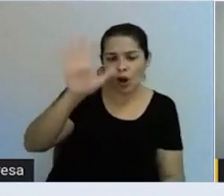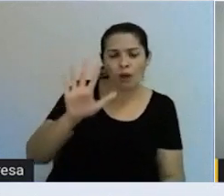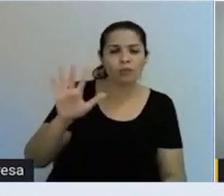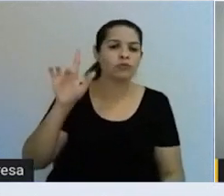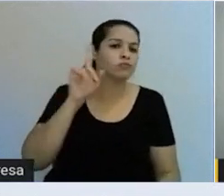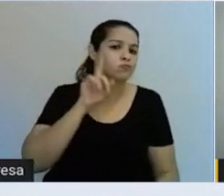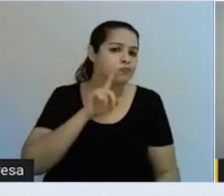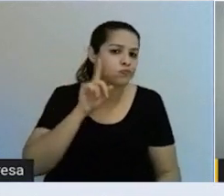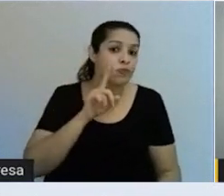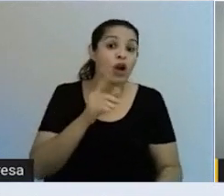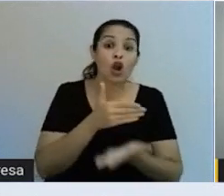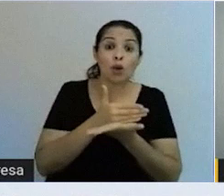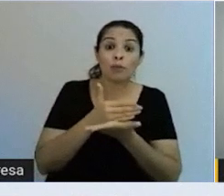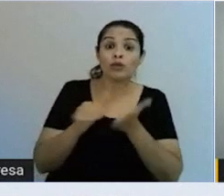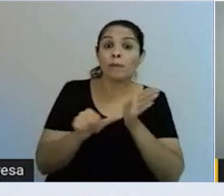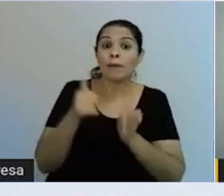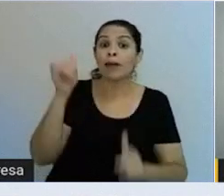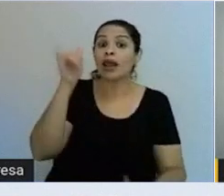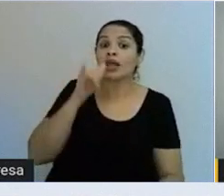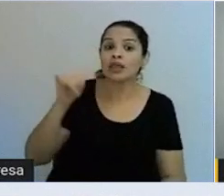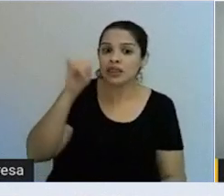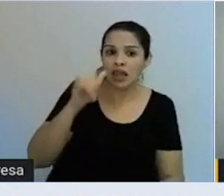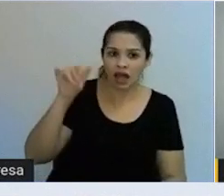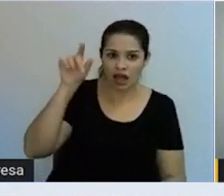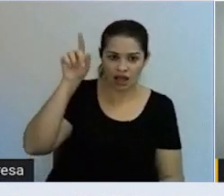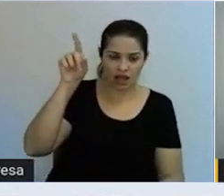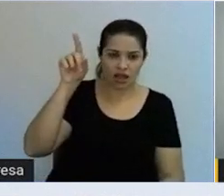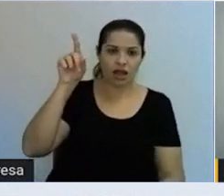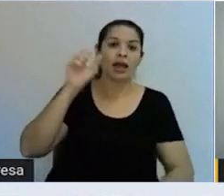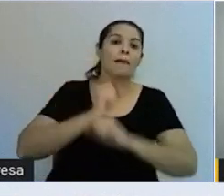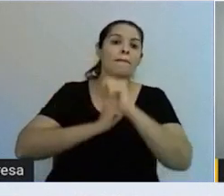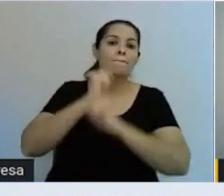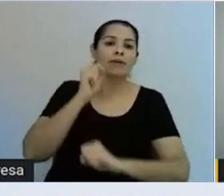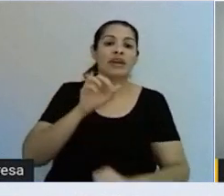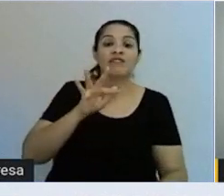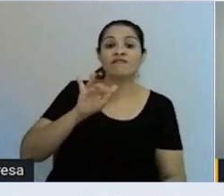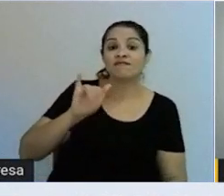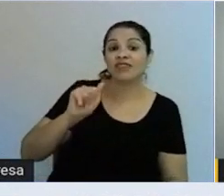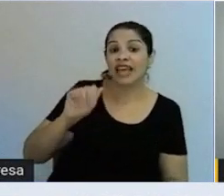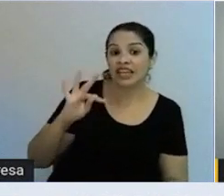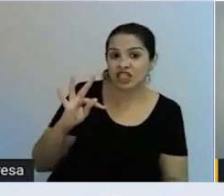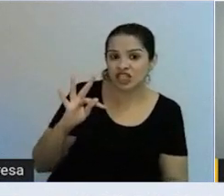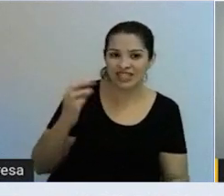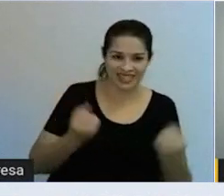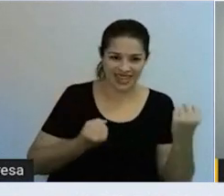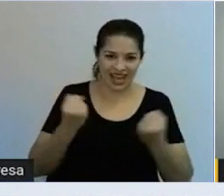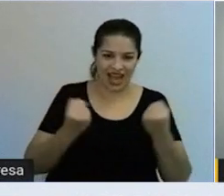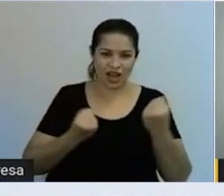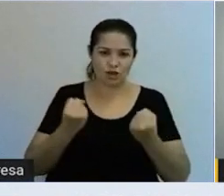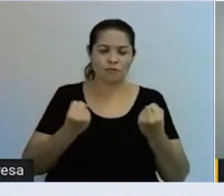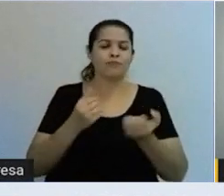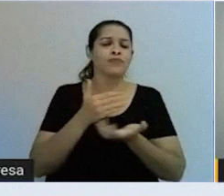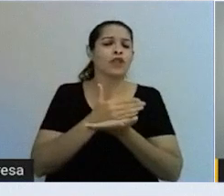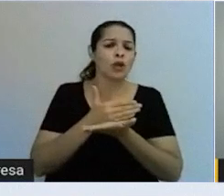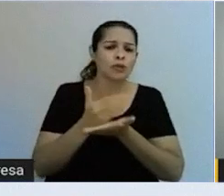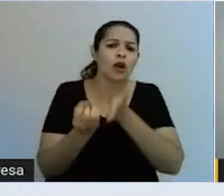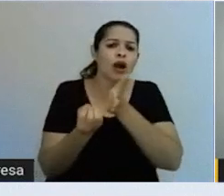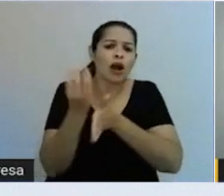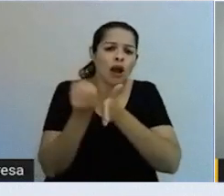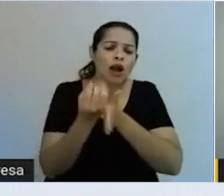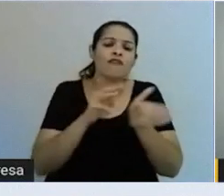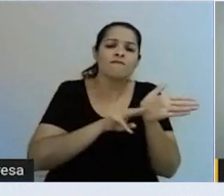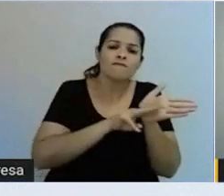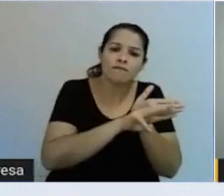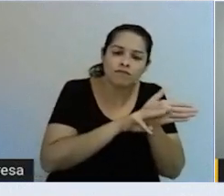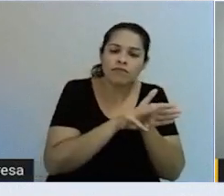Itália, com a Fiat, aí começaram a introduzir metodologias, metodologias, ferramentas